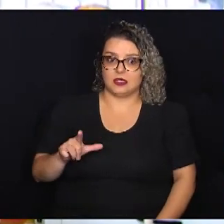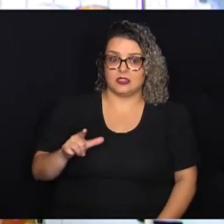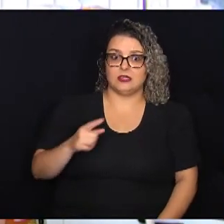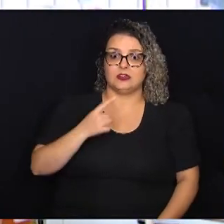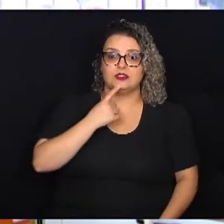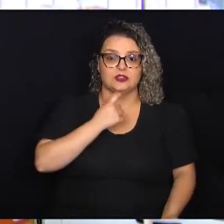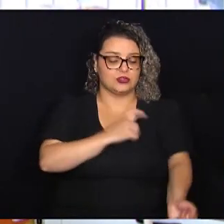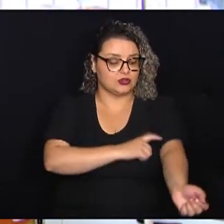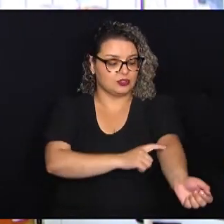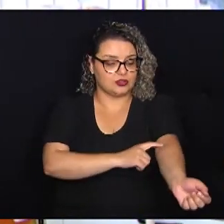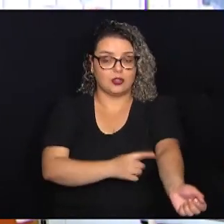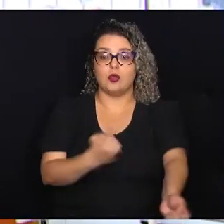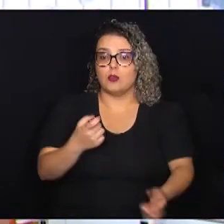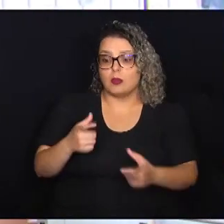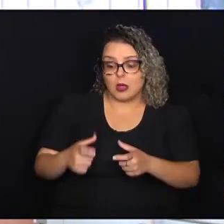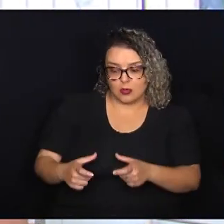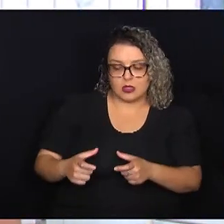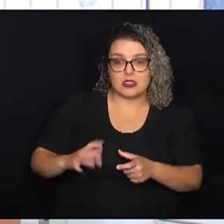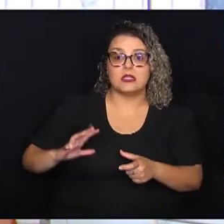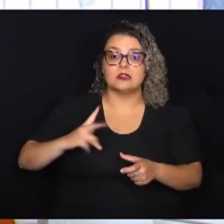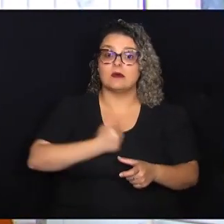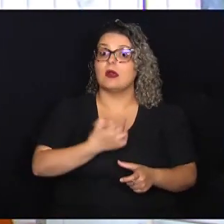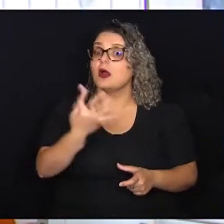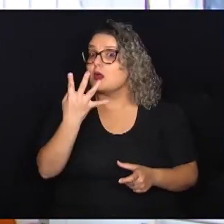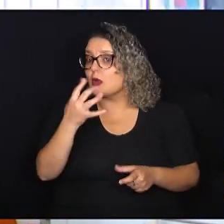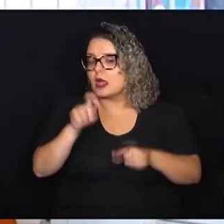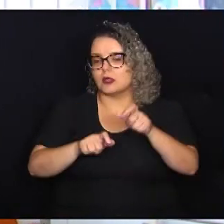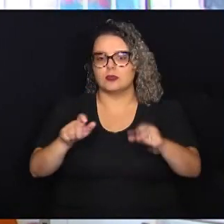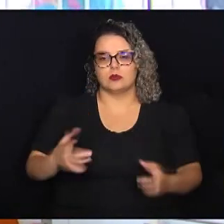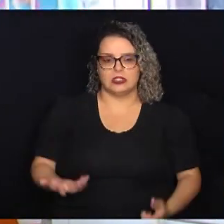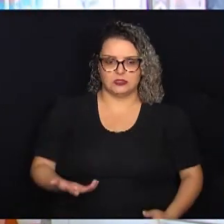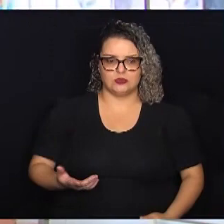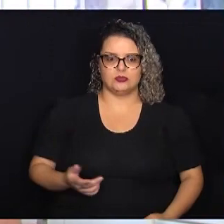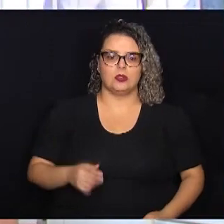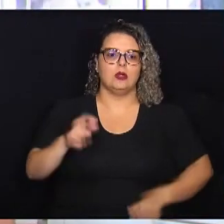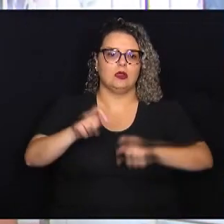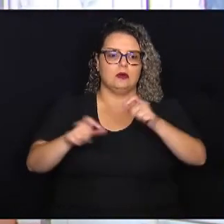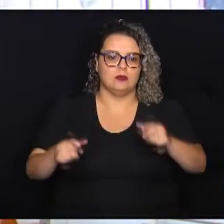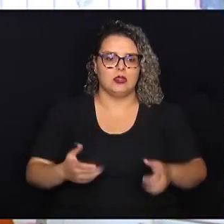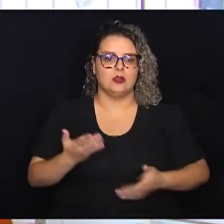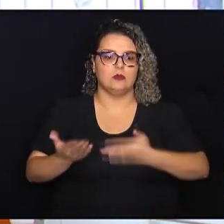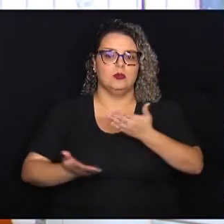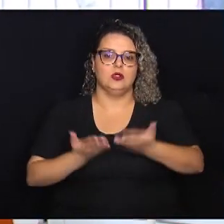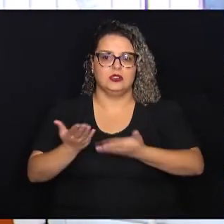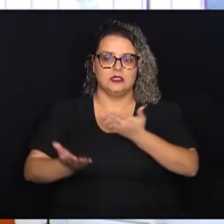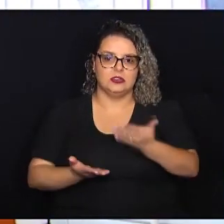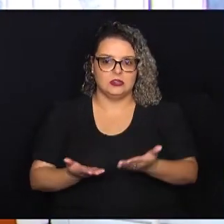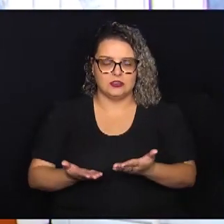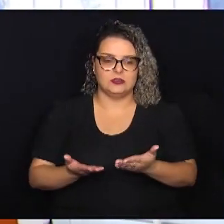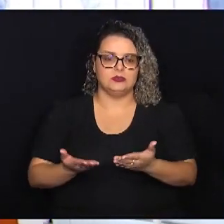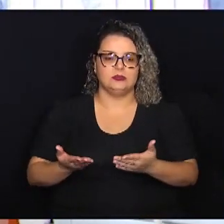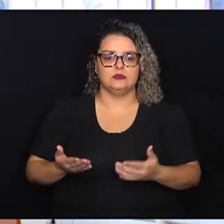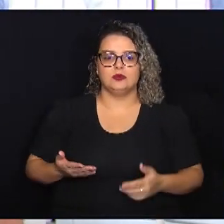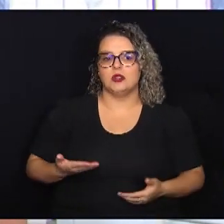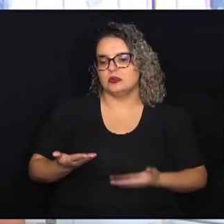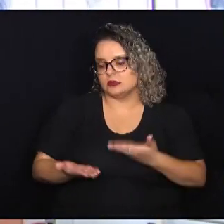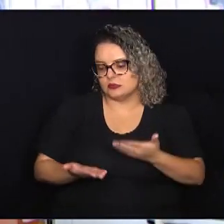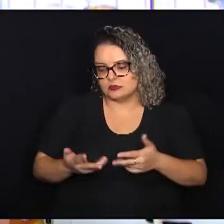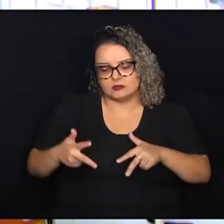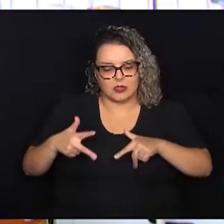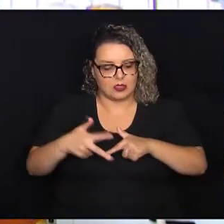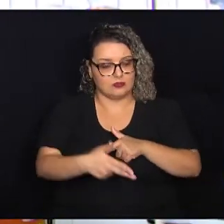uma única bolsa pode salvar até quatro vidas. Pessoas que estão passando por tratamentos e intervenções médicas de grande